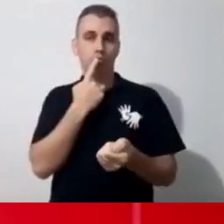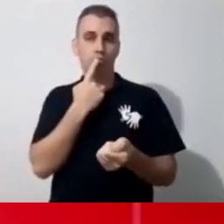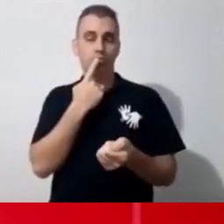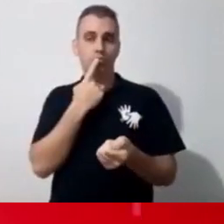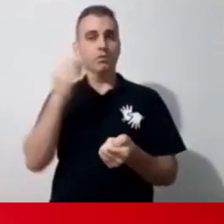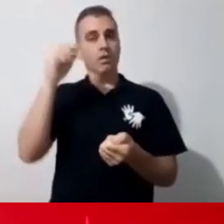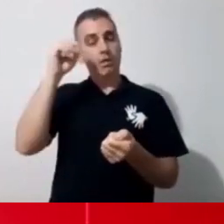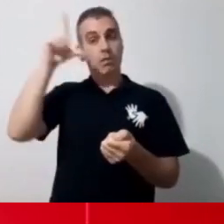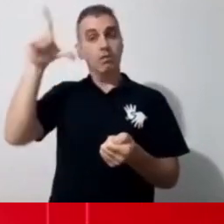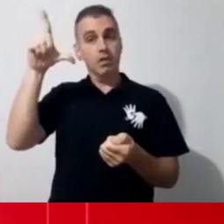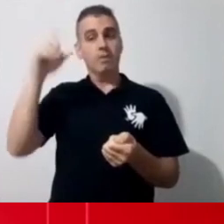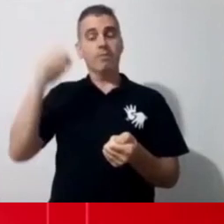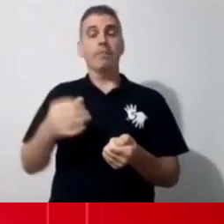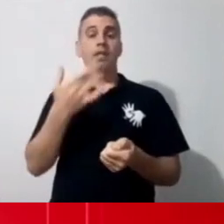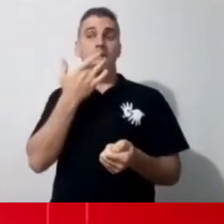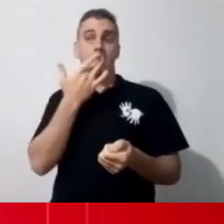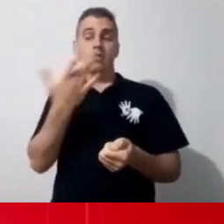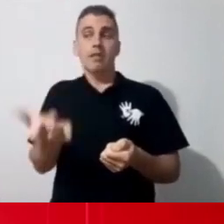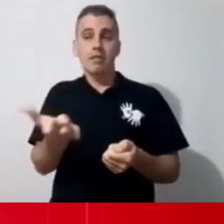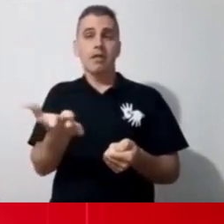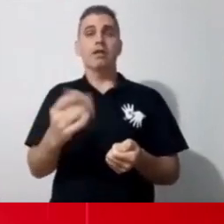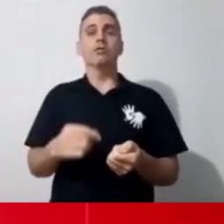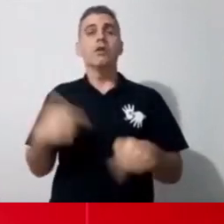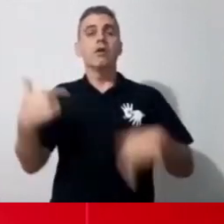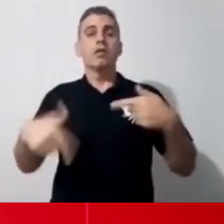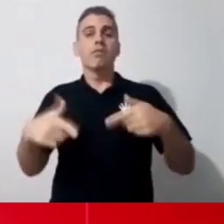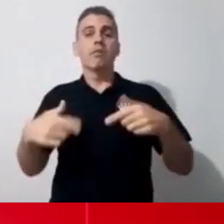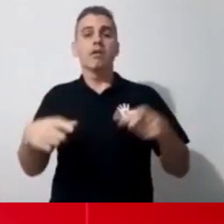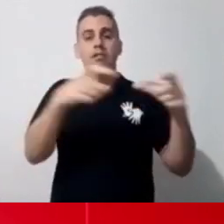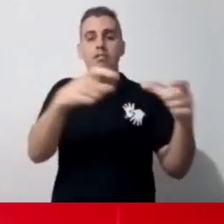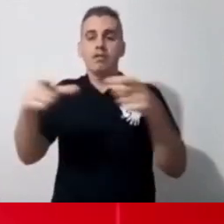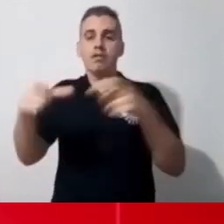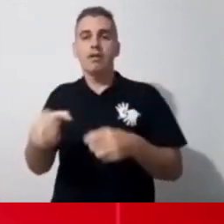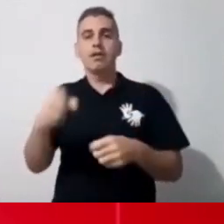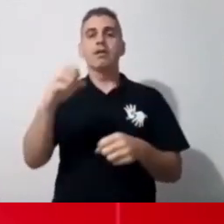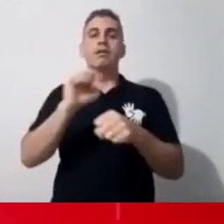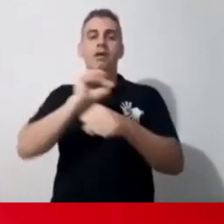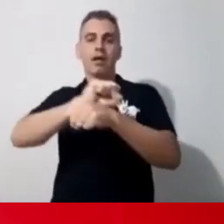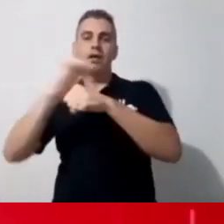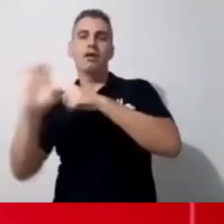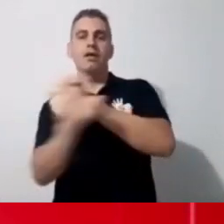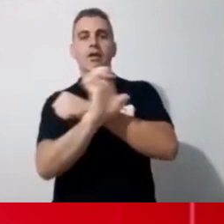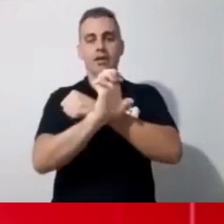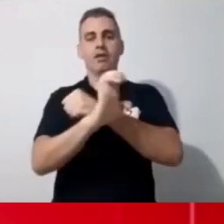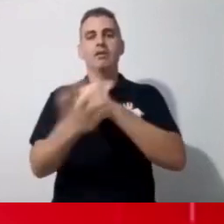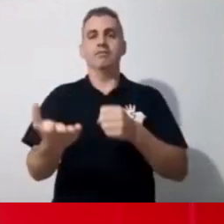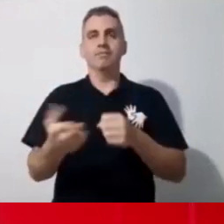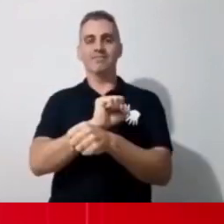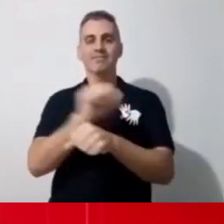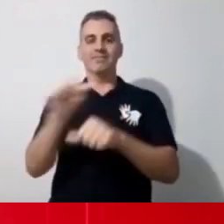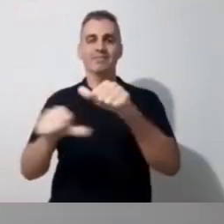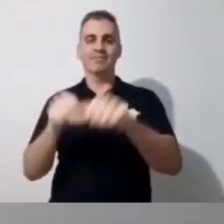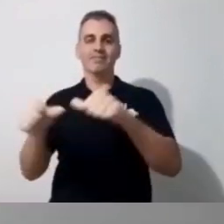tarde eu sou professora de sala de recursos. Então agora eu passo a palavra à minha colega Deise.